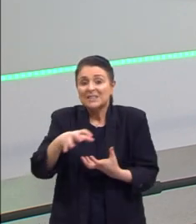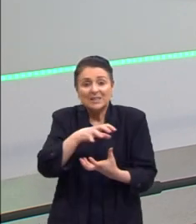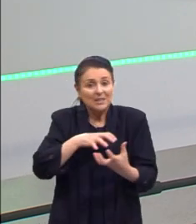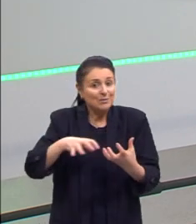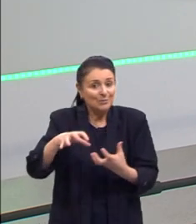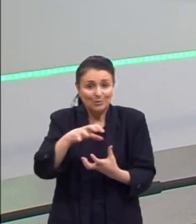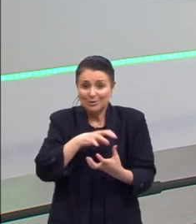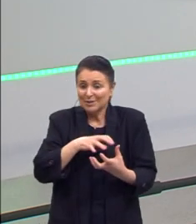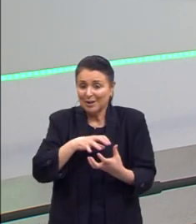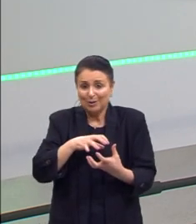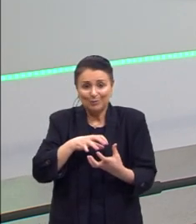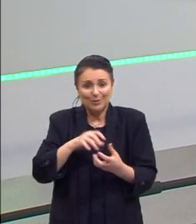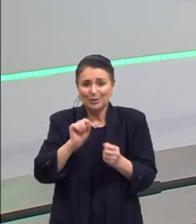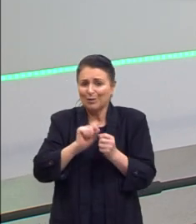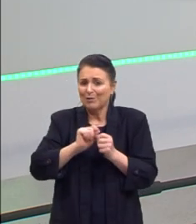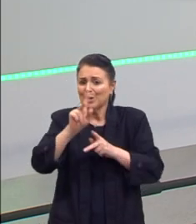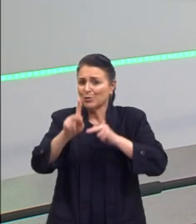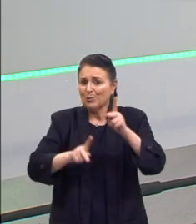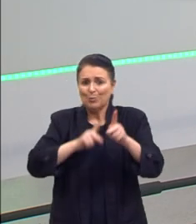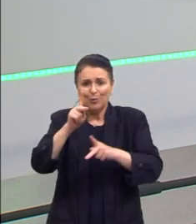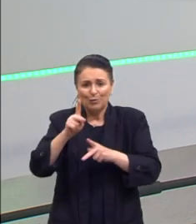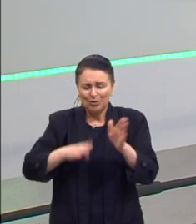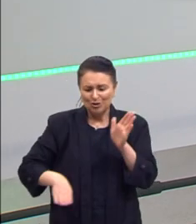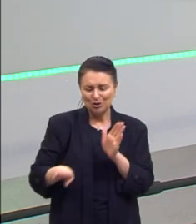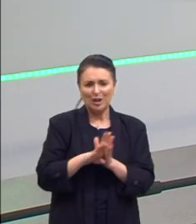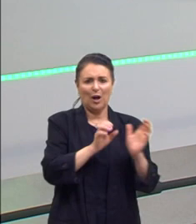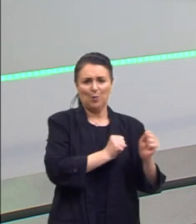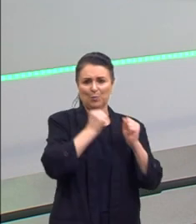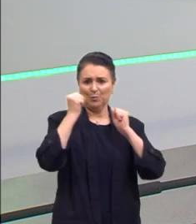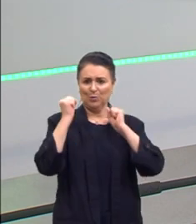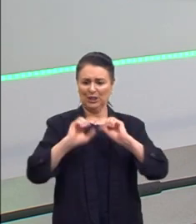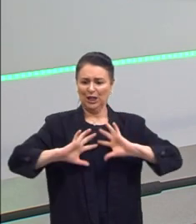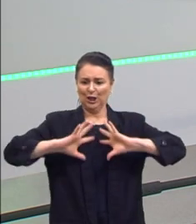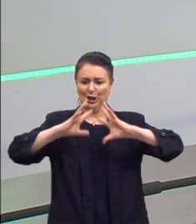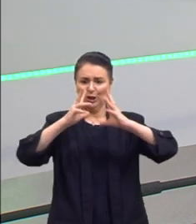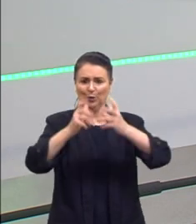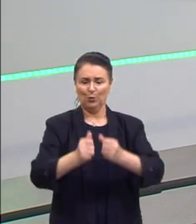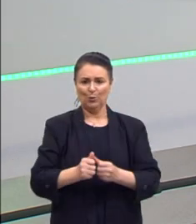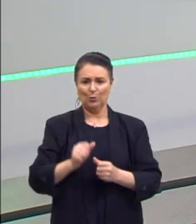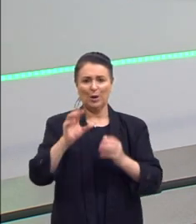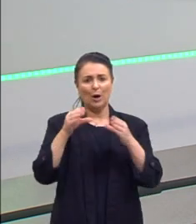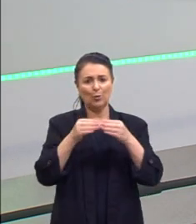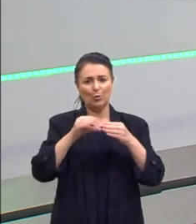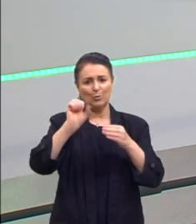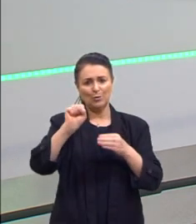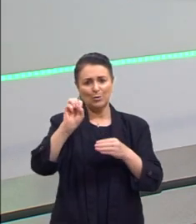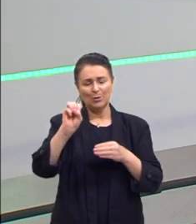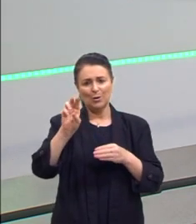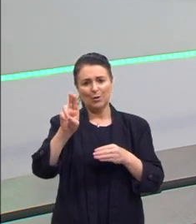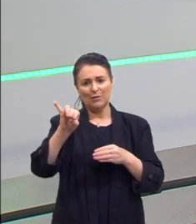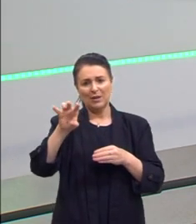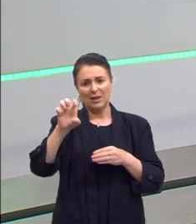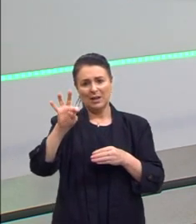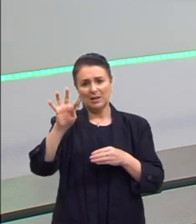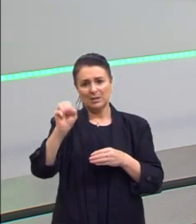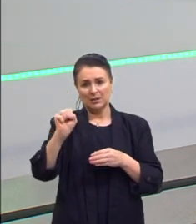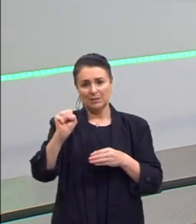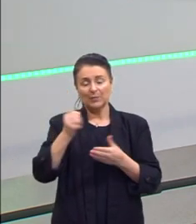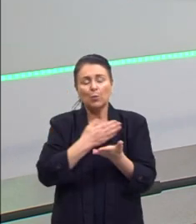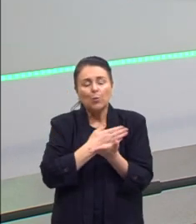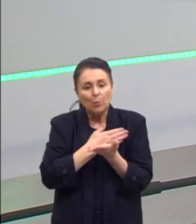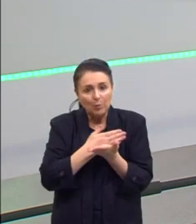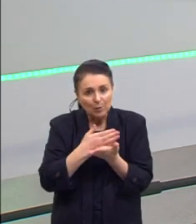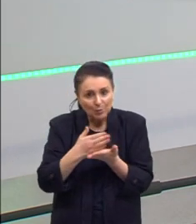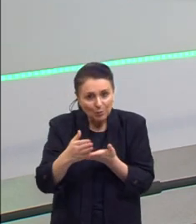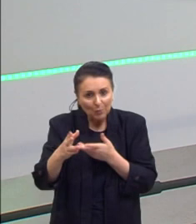não leva o povo ao poder, ou não dá total poder aos sovietes. Então, tem um início popular, mas depois